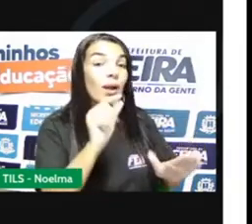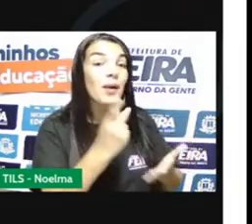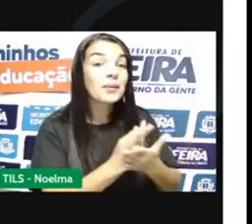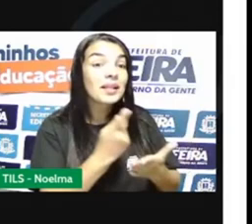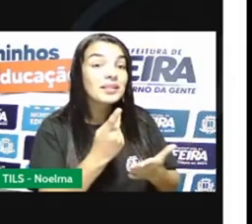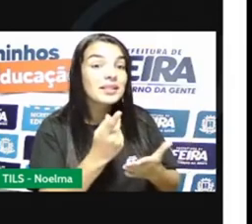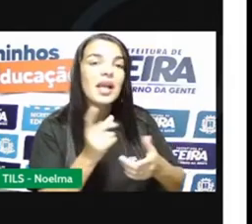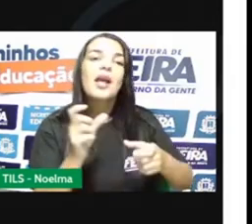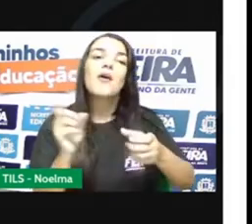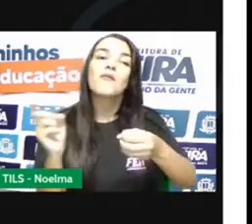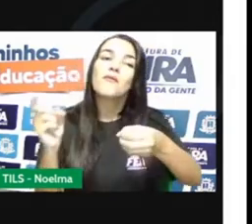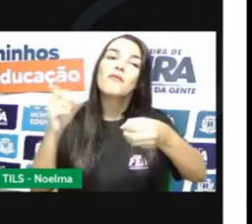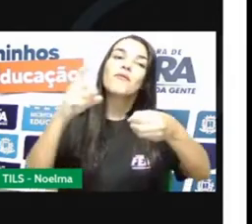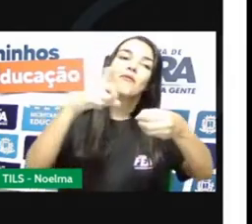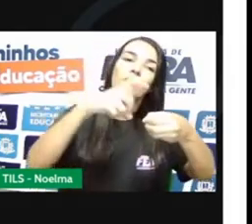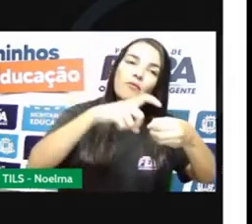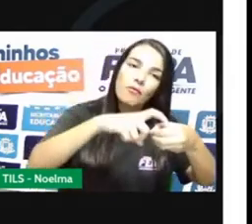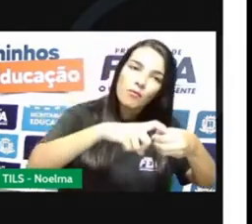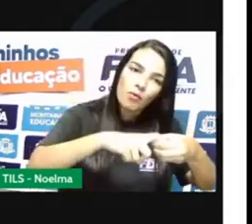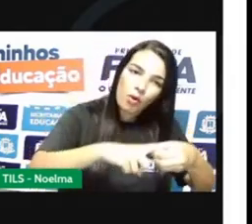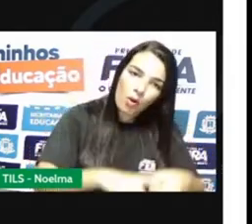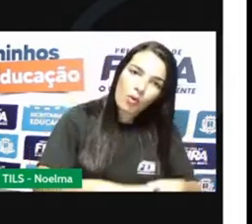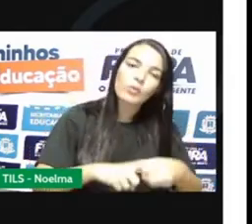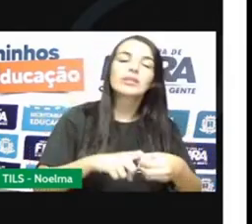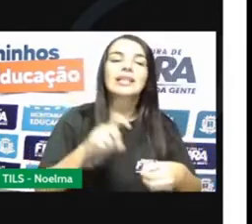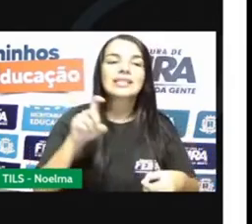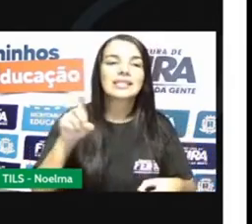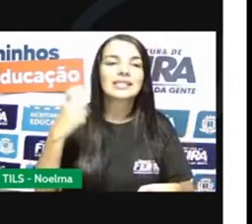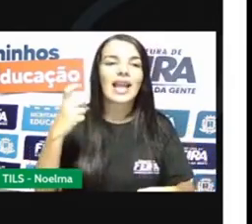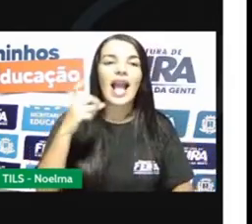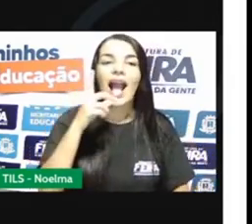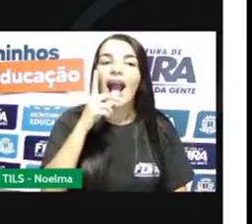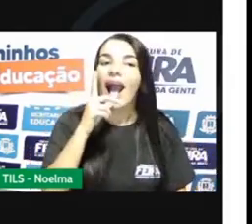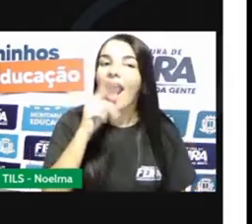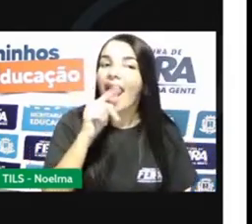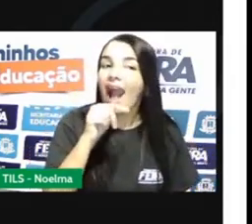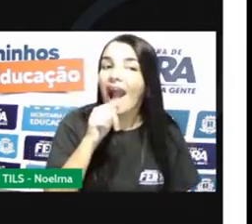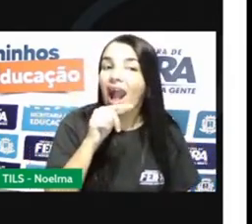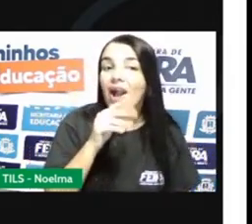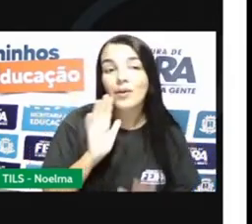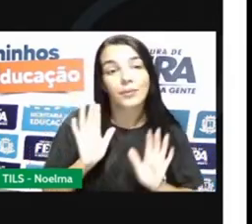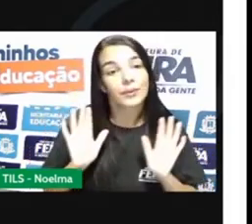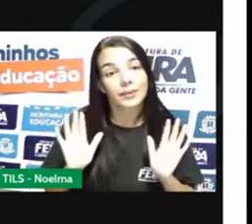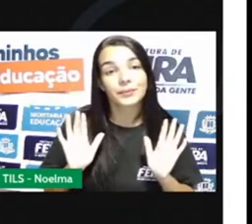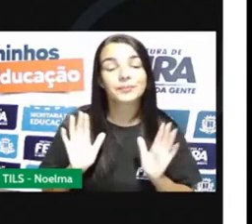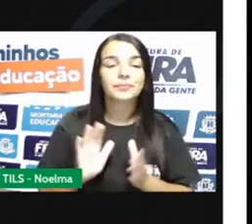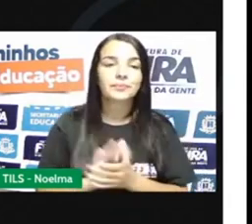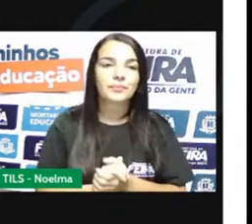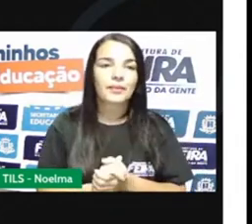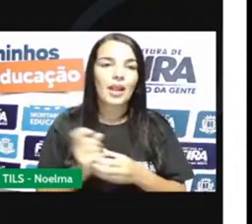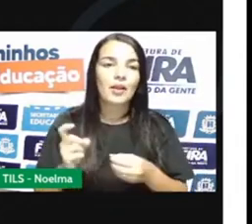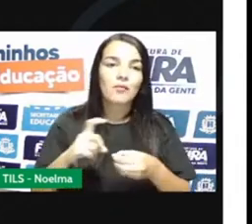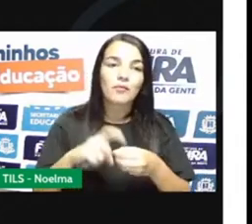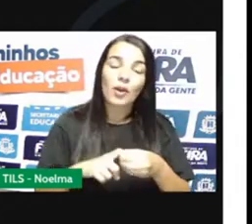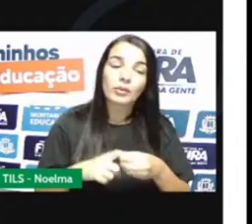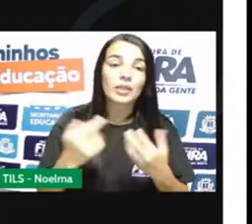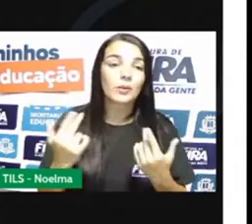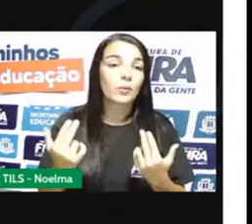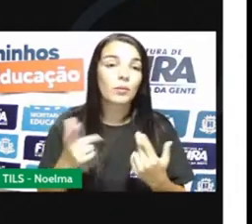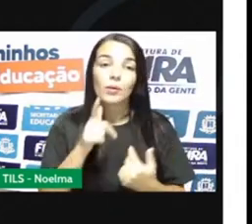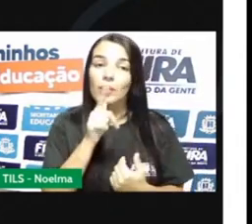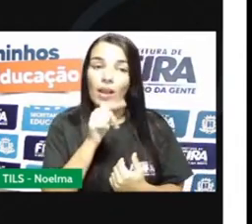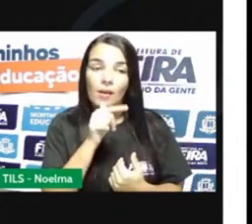Sim, ele vai derreter. E quando ele derrete, ele volta ao seu estado anterior.